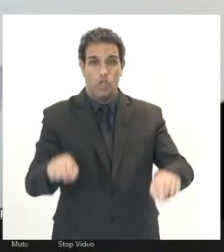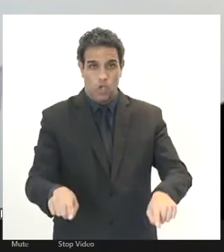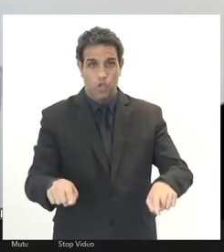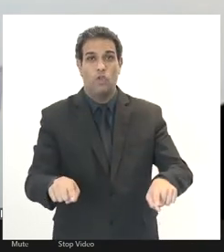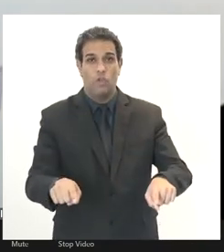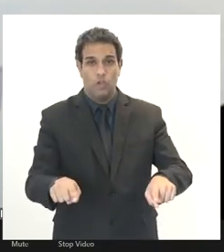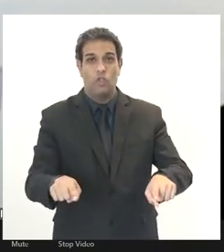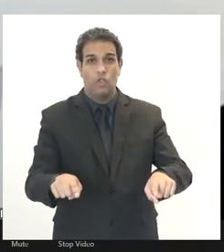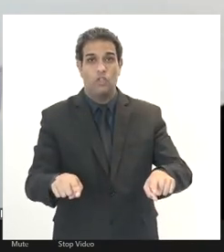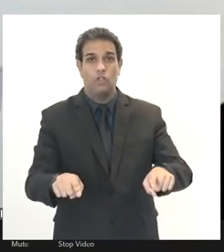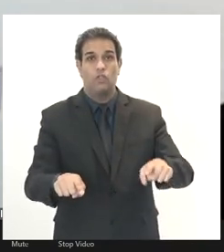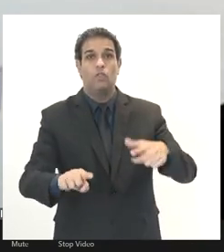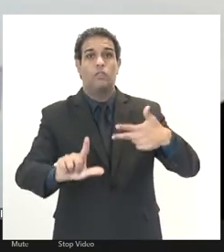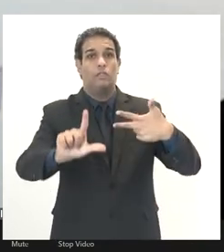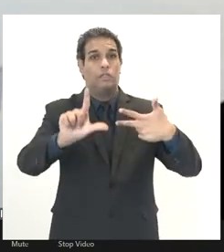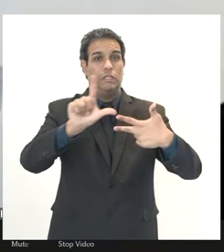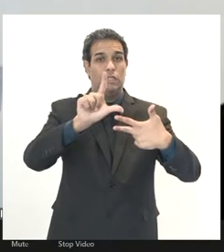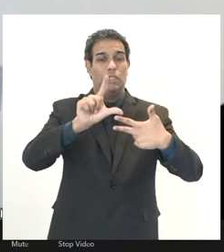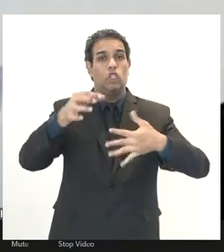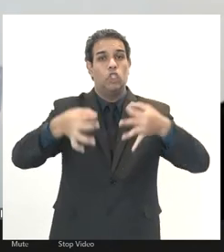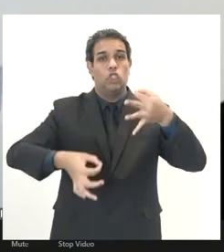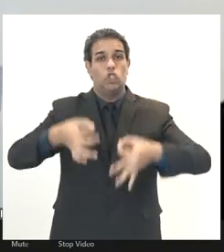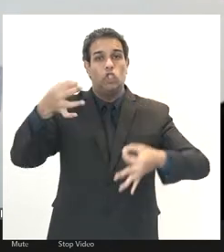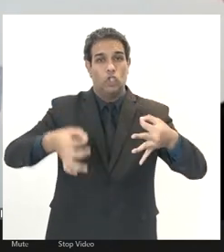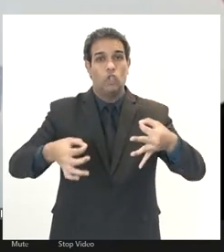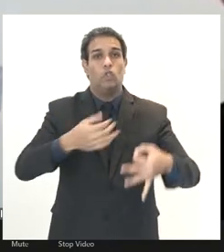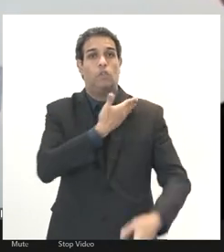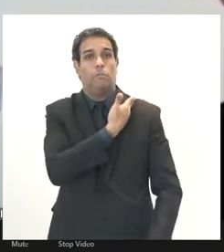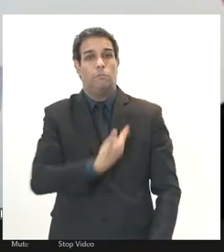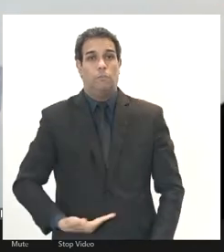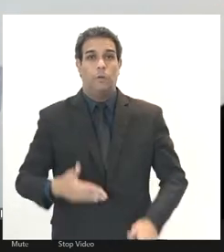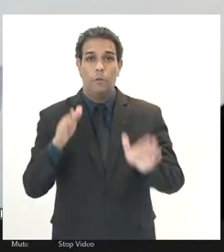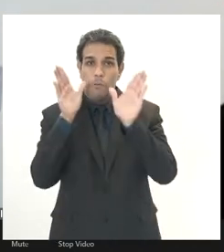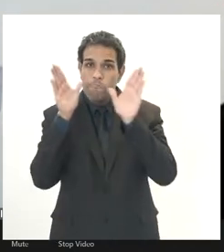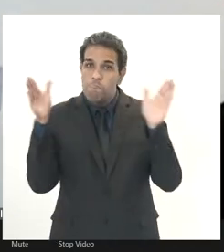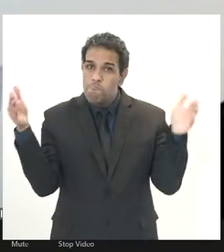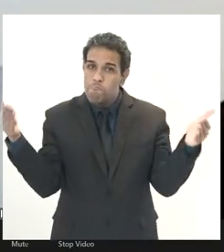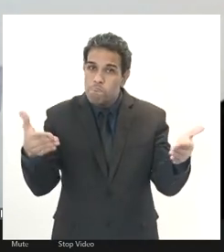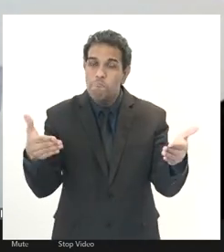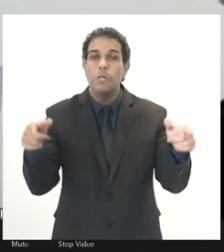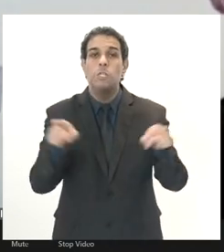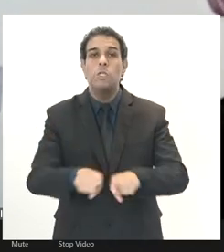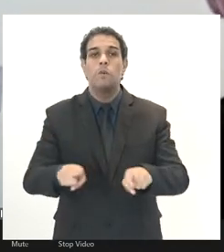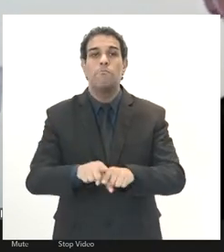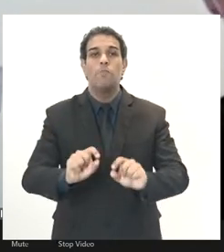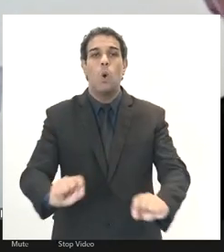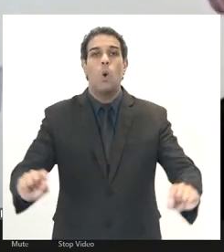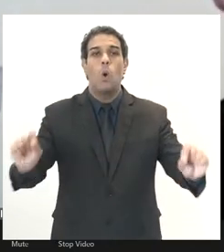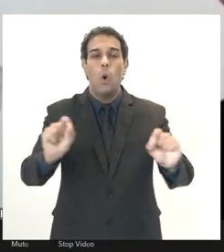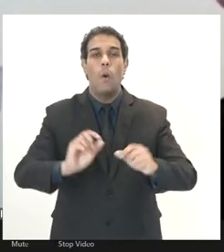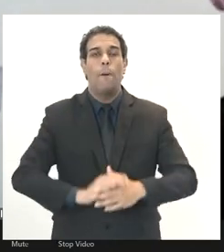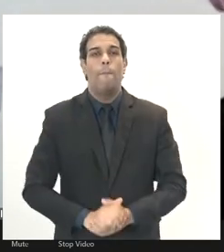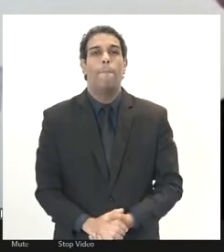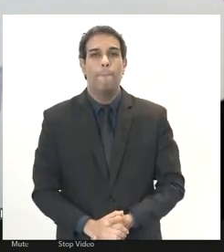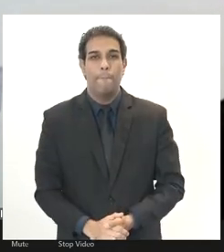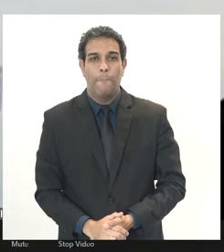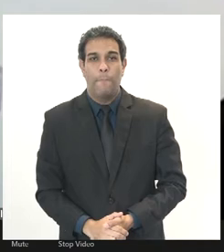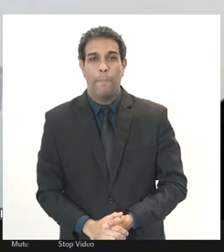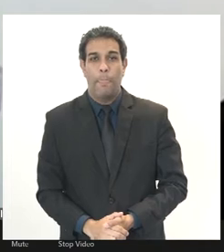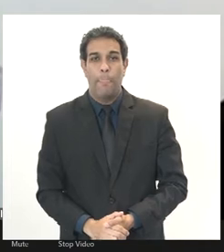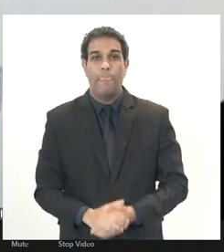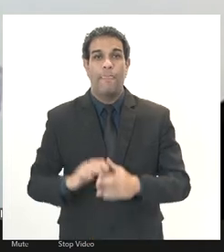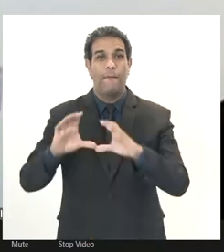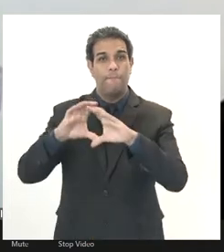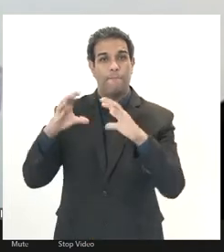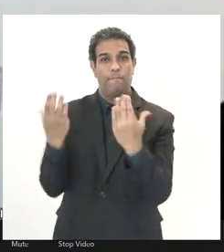Legislativos. a Pública Central do Servidor, a CONACAT, que é a Confederação